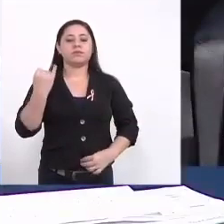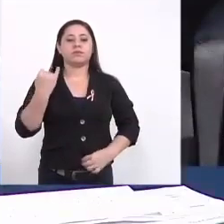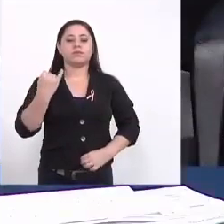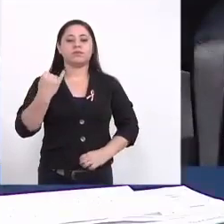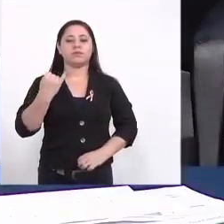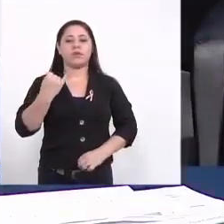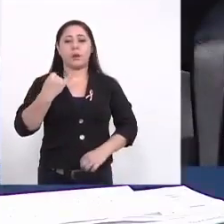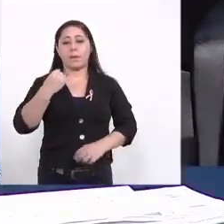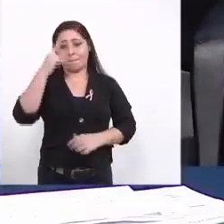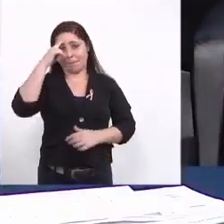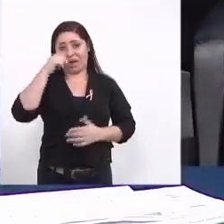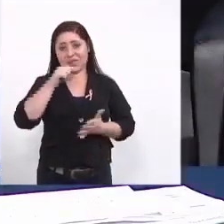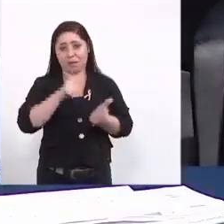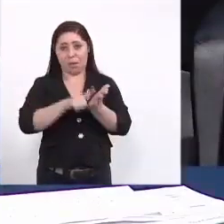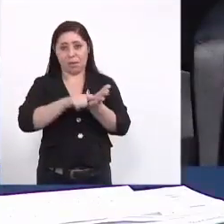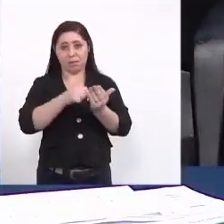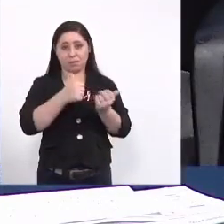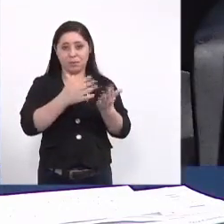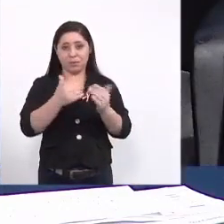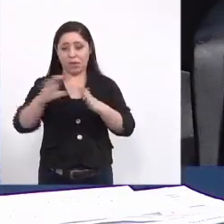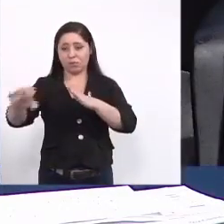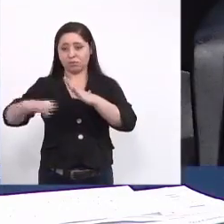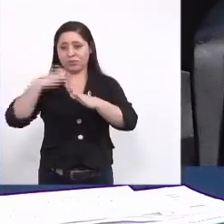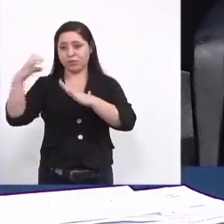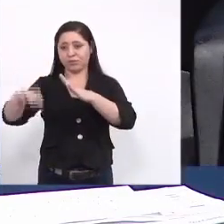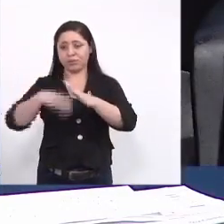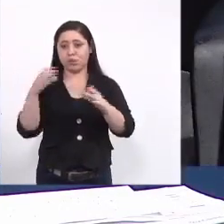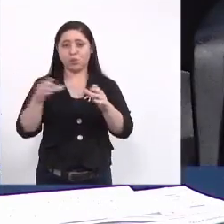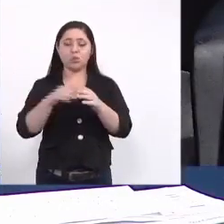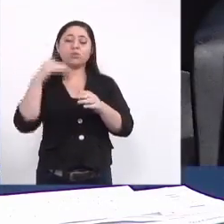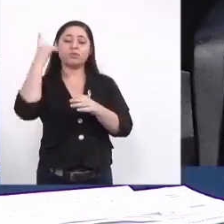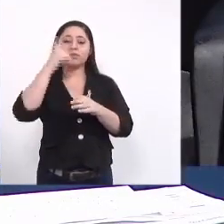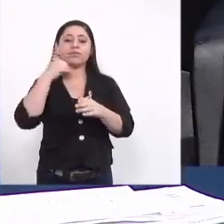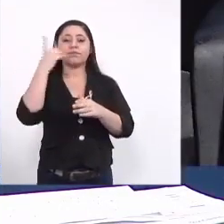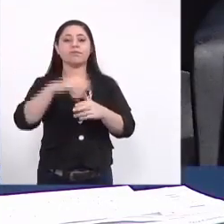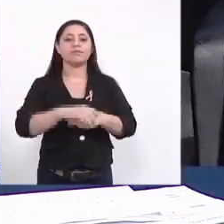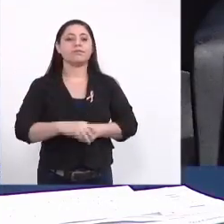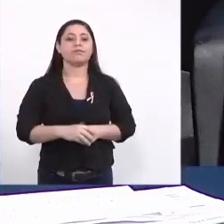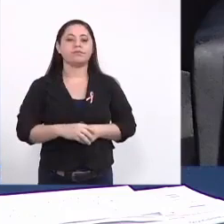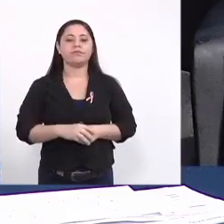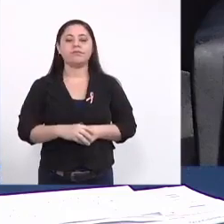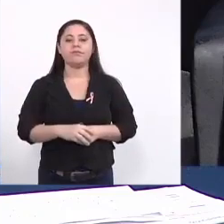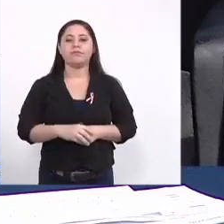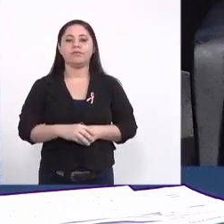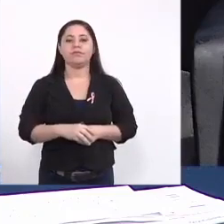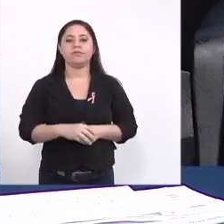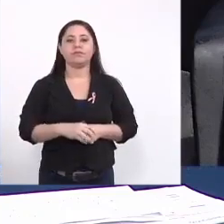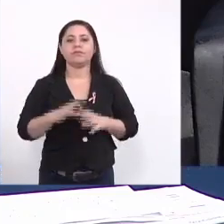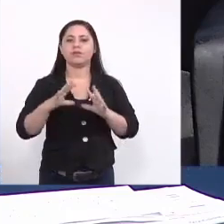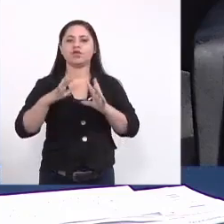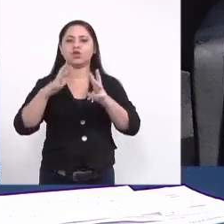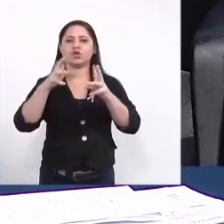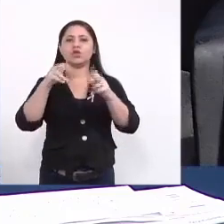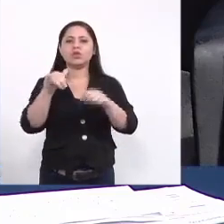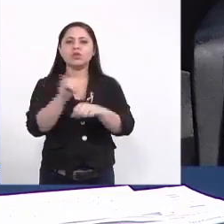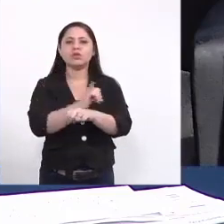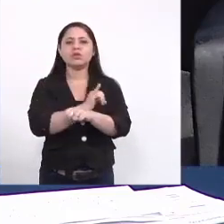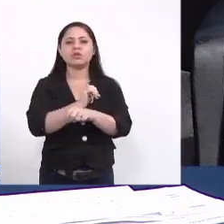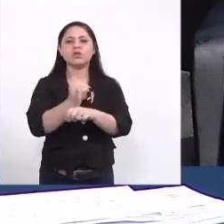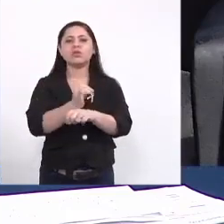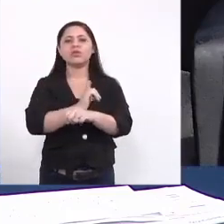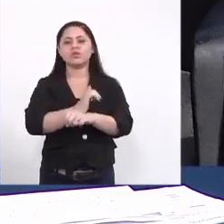encaminharmos essas ações para o e-mail da frente parlamentar então todas todas as ações